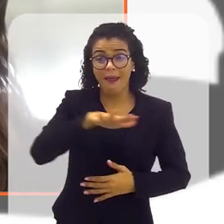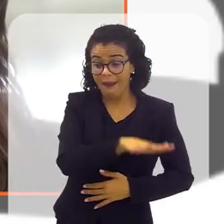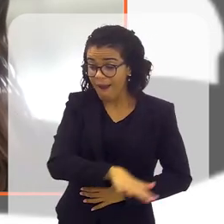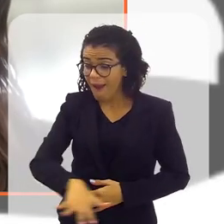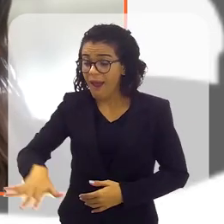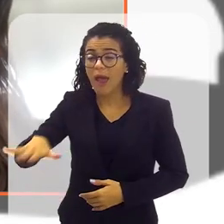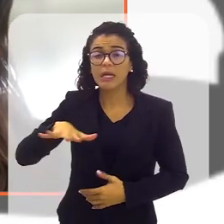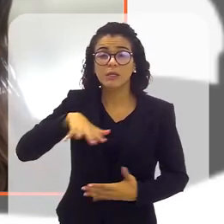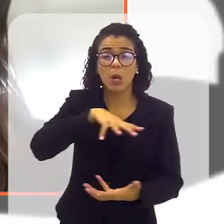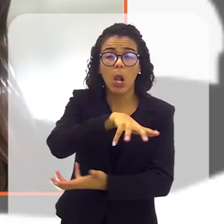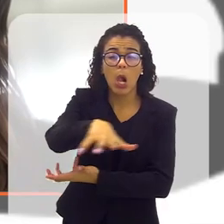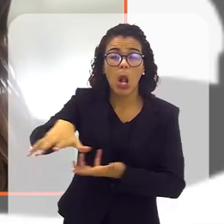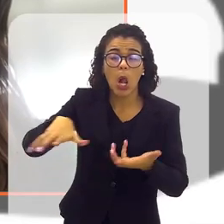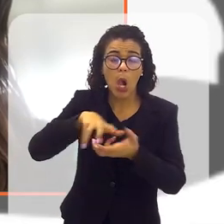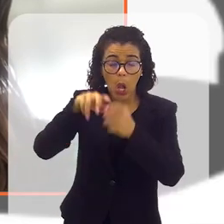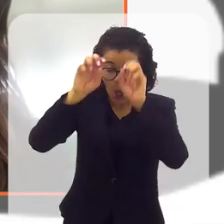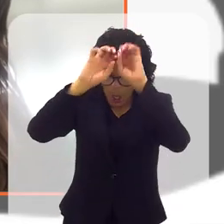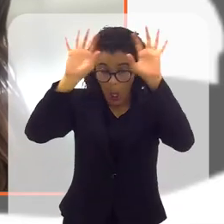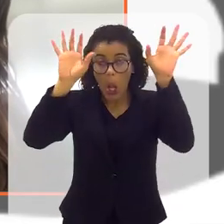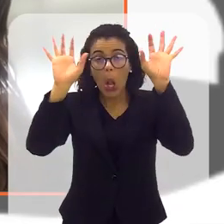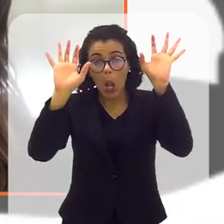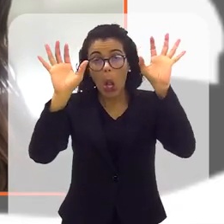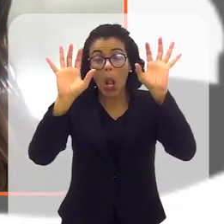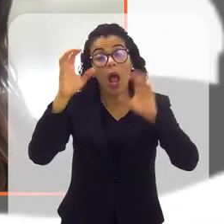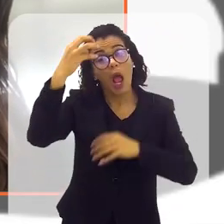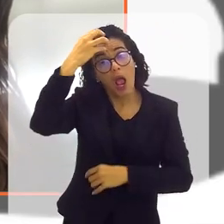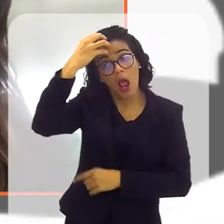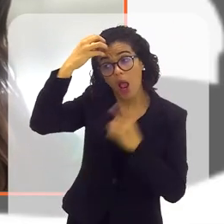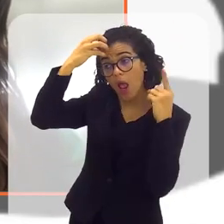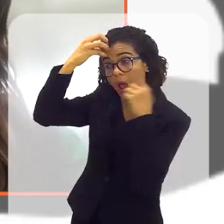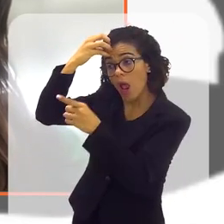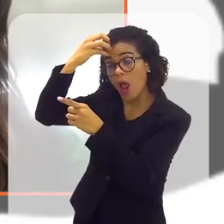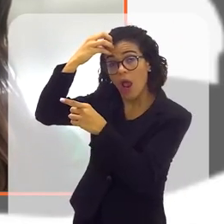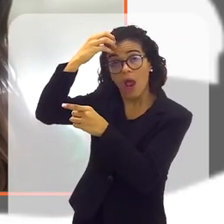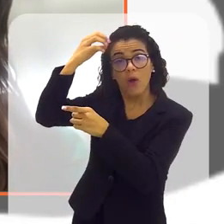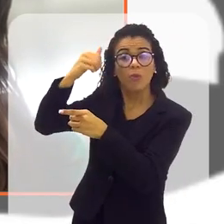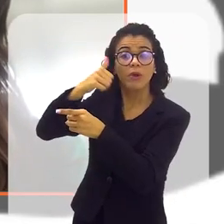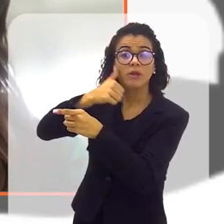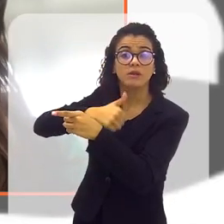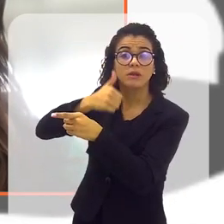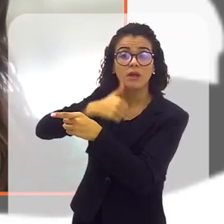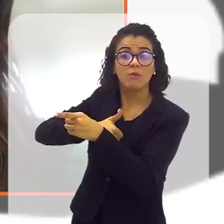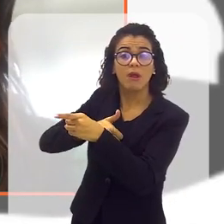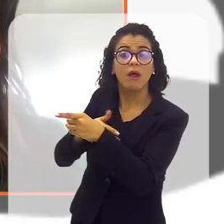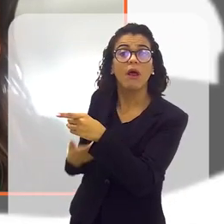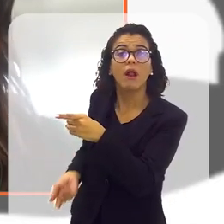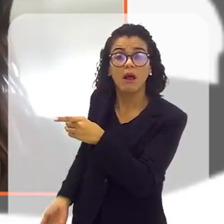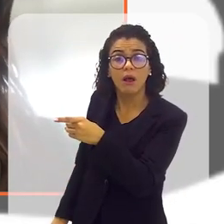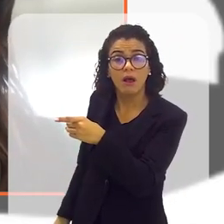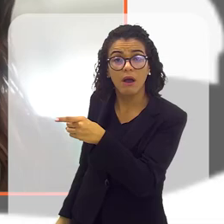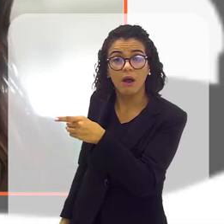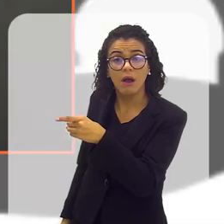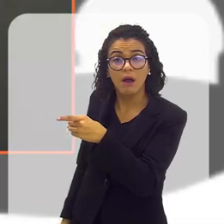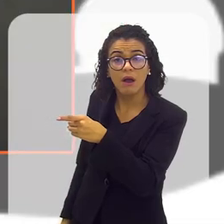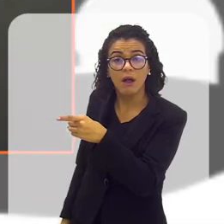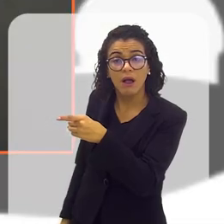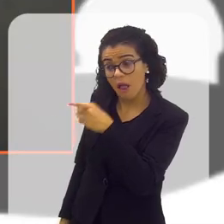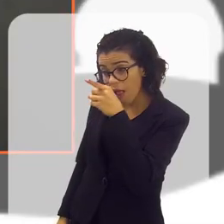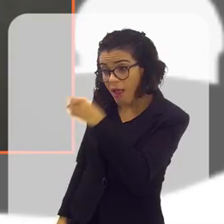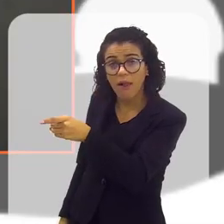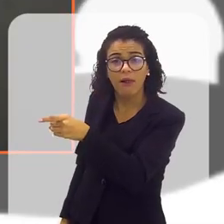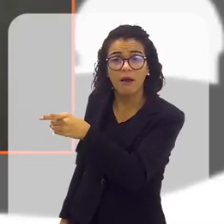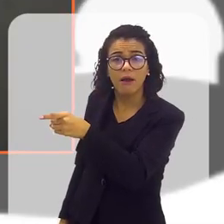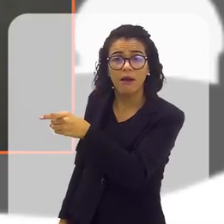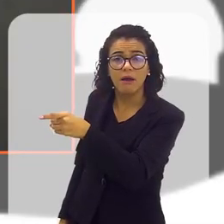crianças estão totalmente desgrenhadas. A culpa é dela, né? De quem provocou aquela agressão?